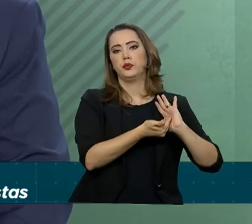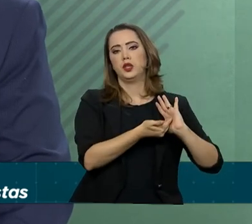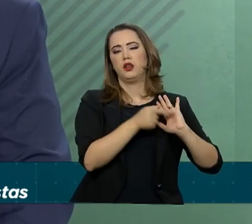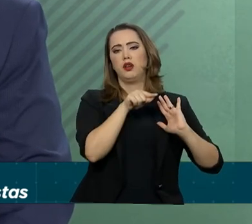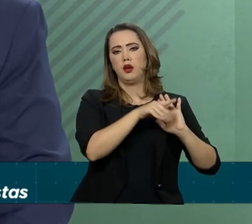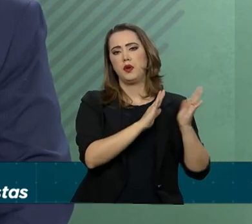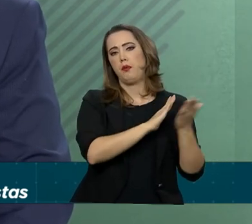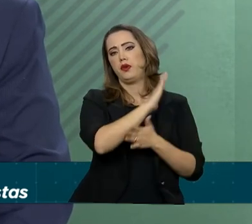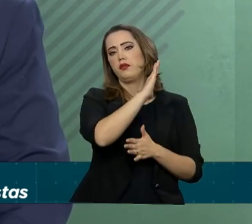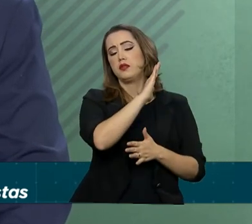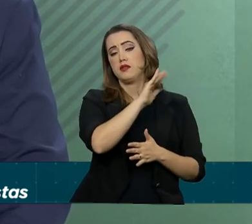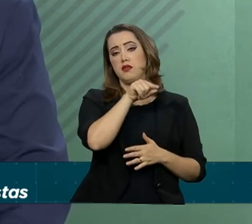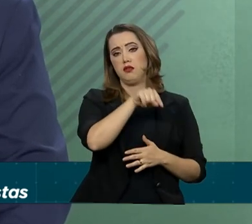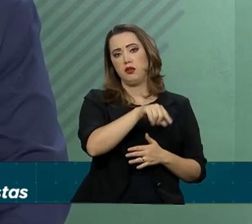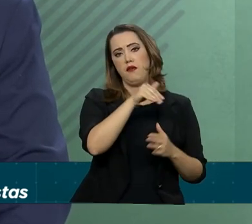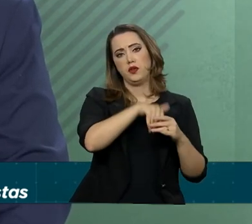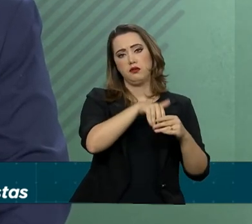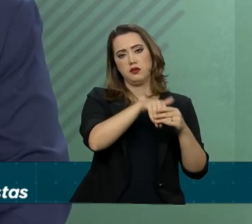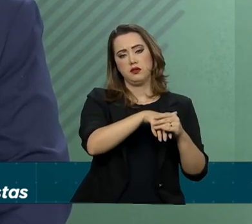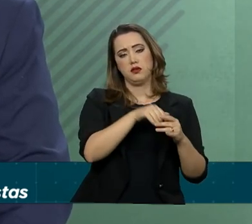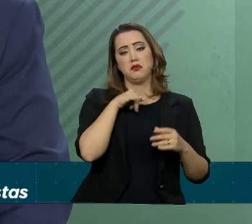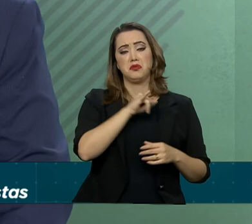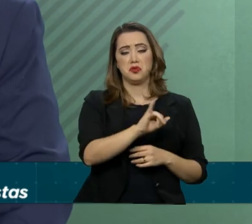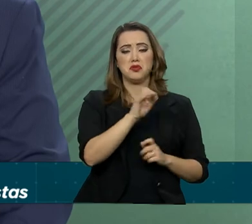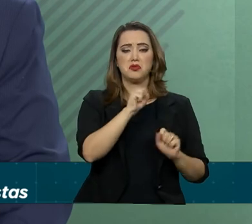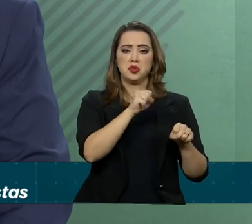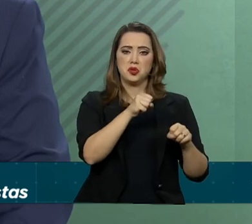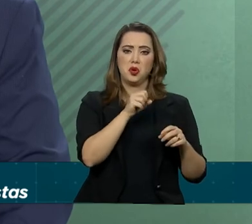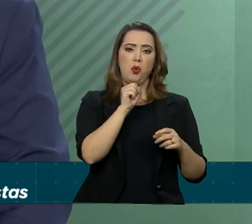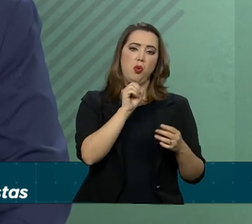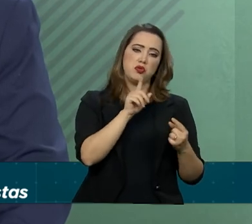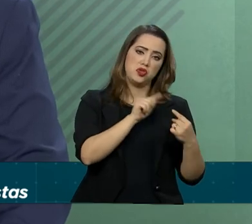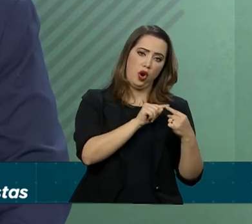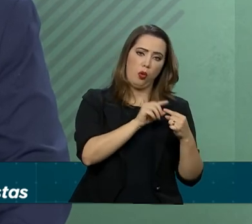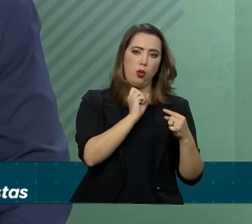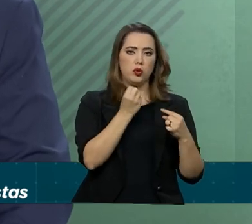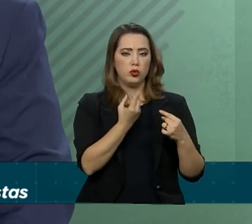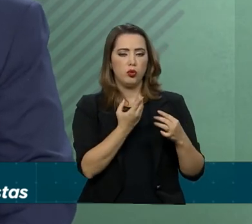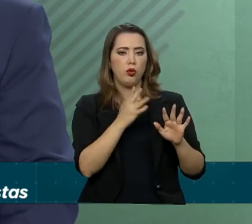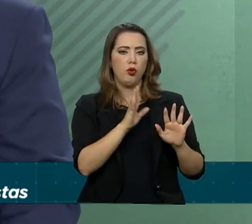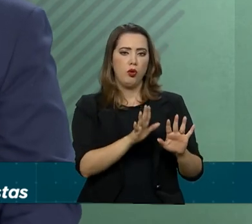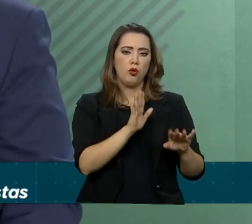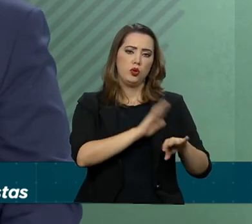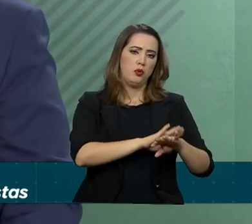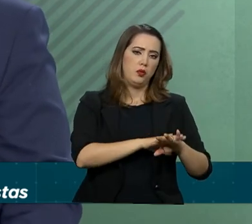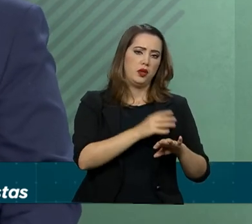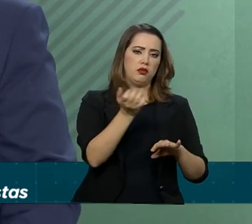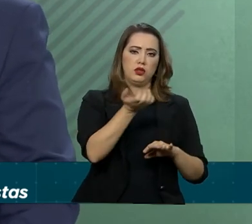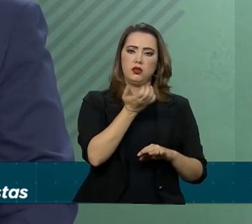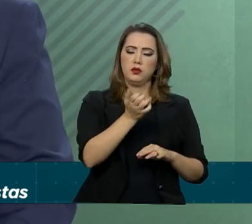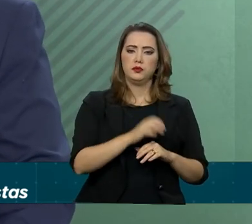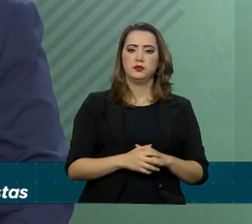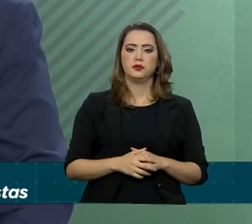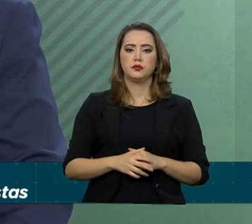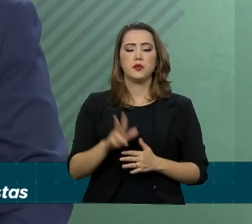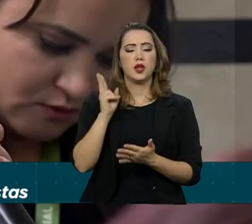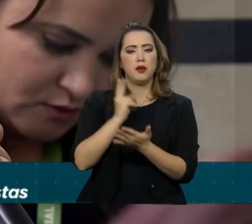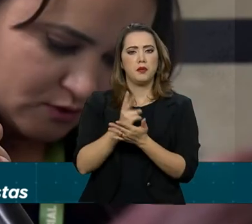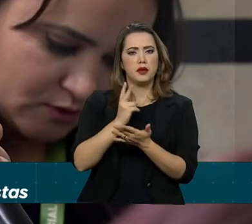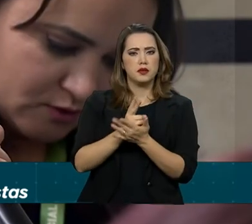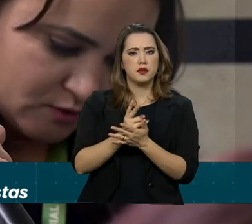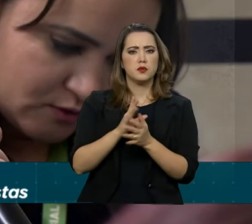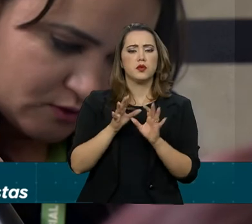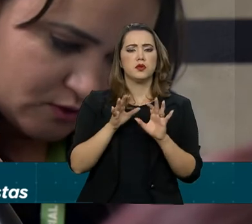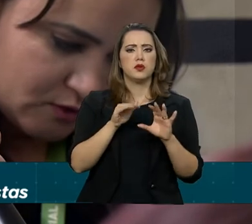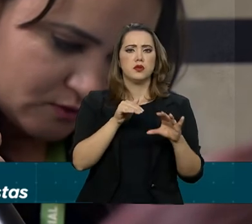Previdência naquilo que lhes parecer adequado e no momento que lhes parecer adequado. Mesmo que o pleito dos